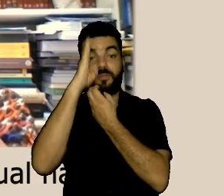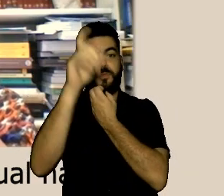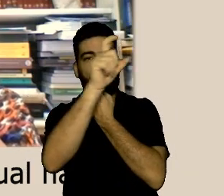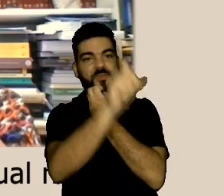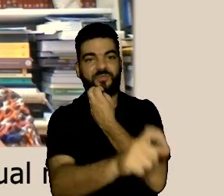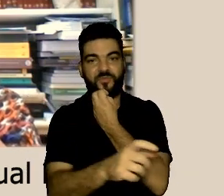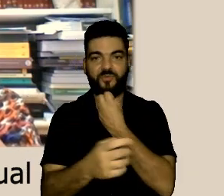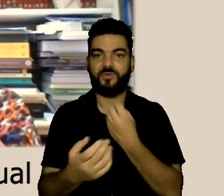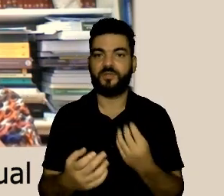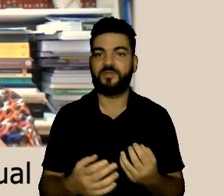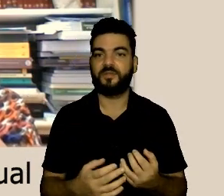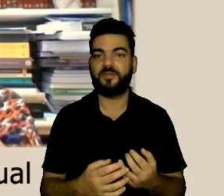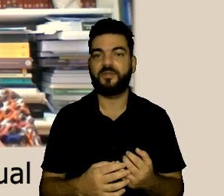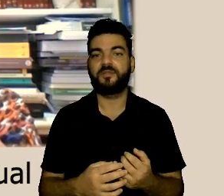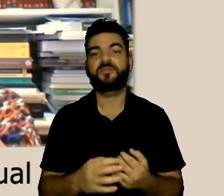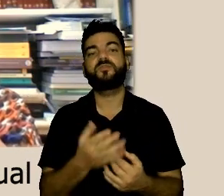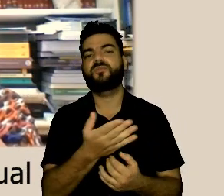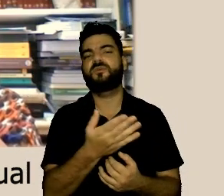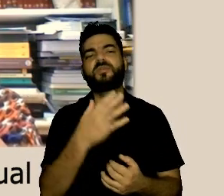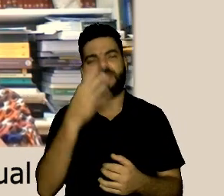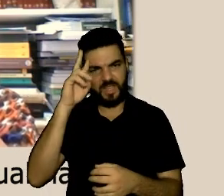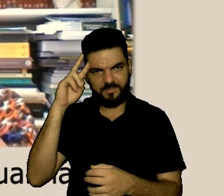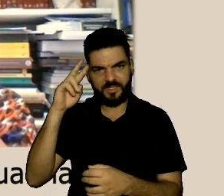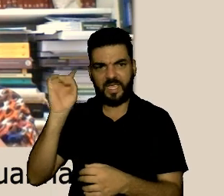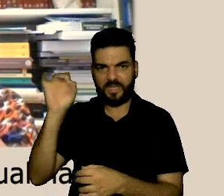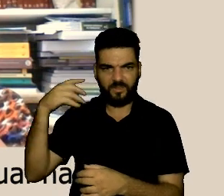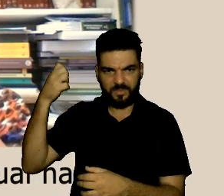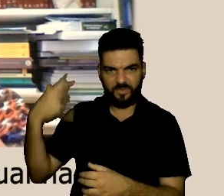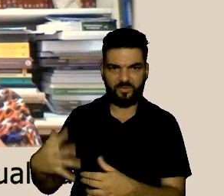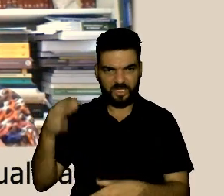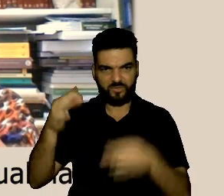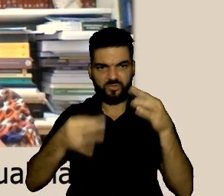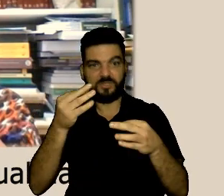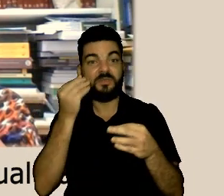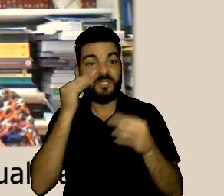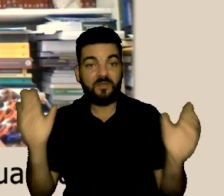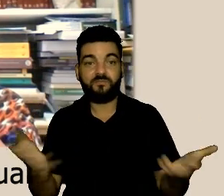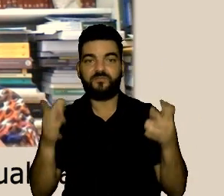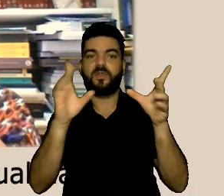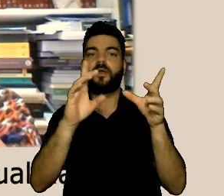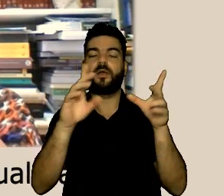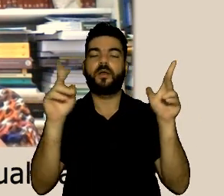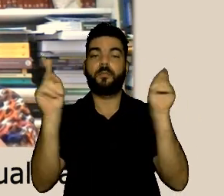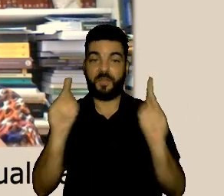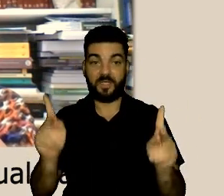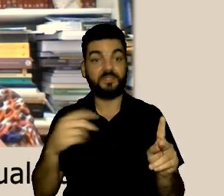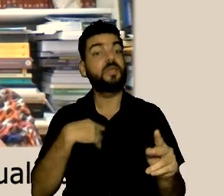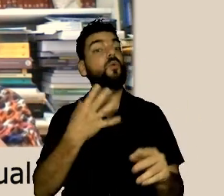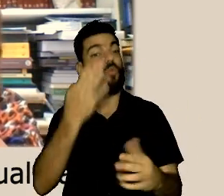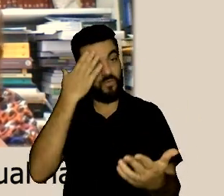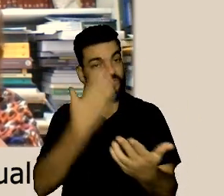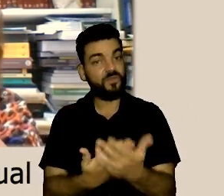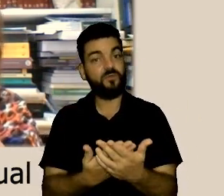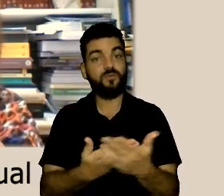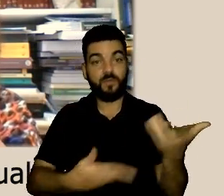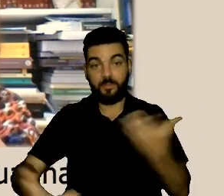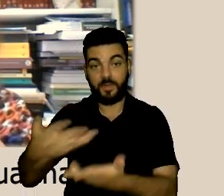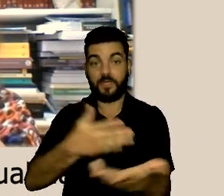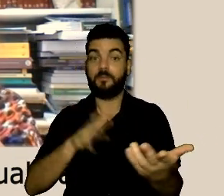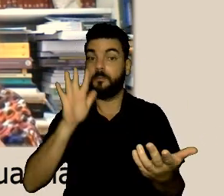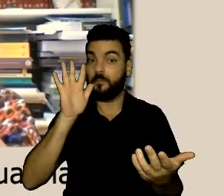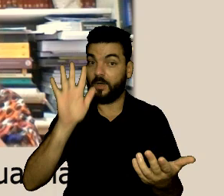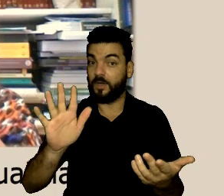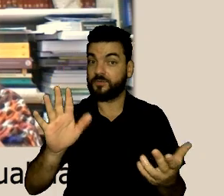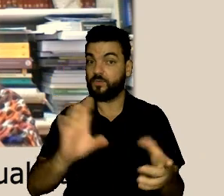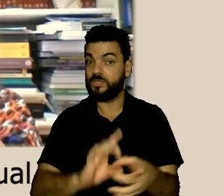e a doutora Maria Fernanda já até trouxe a doutora Kátia para falar com a gente da justiça restaurativa eu